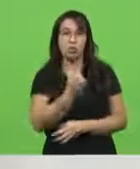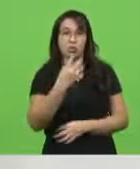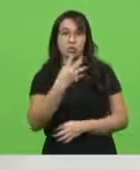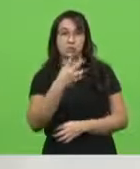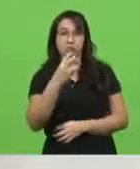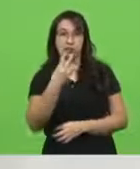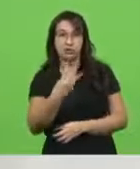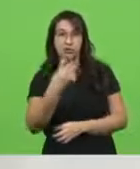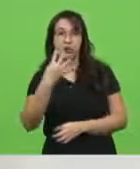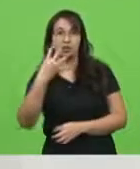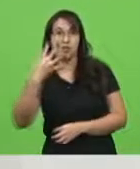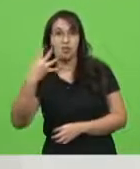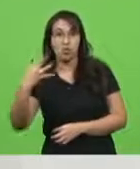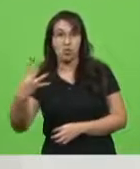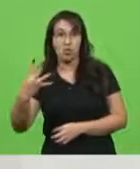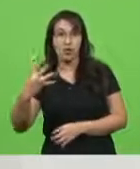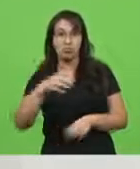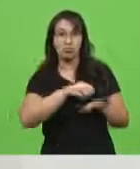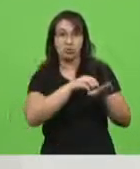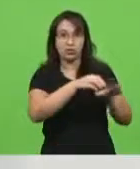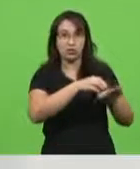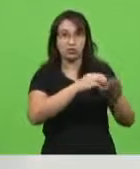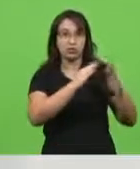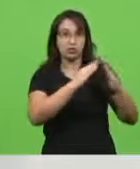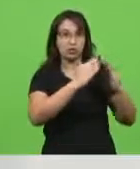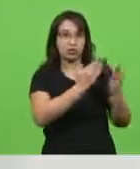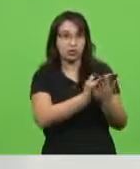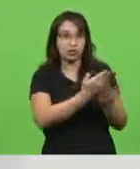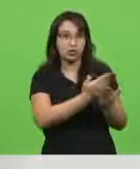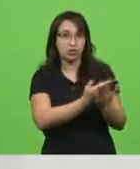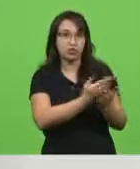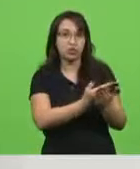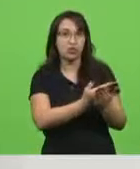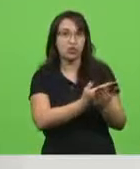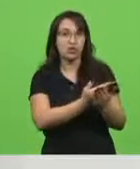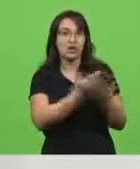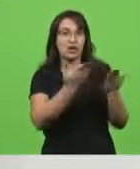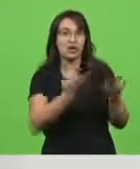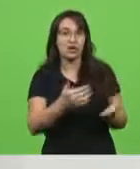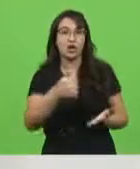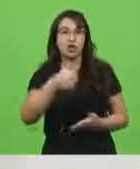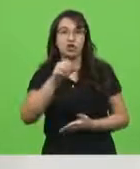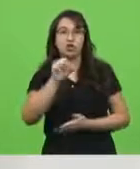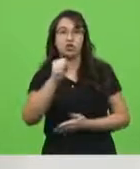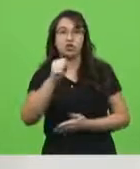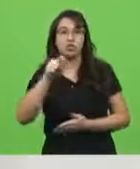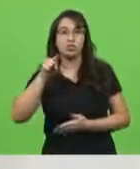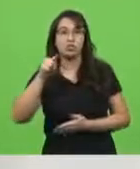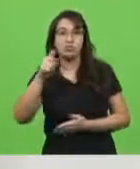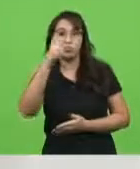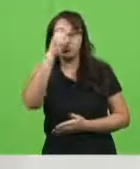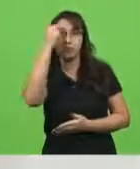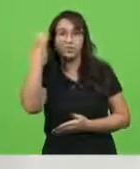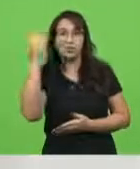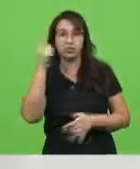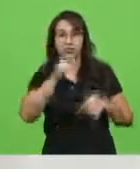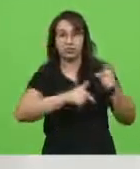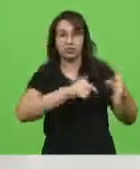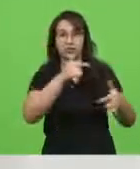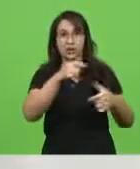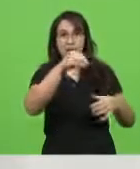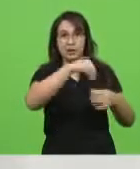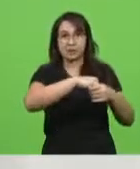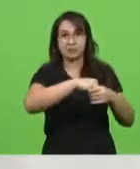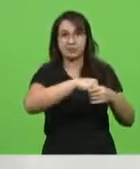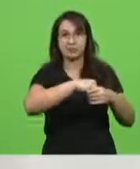transportadores escolares, e empregavam 18 mil pessoas de forma direta. Em